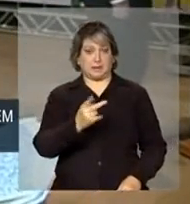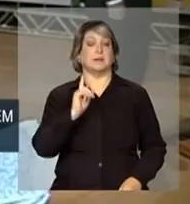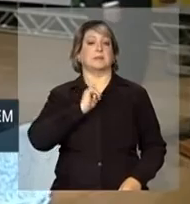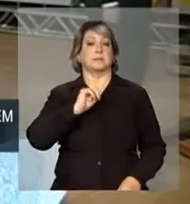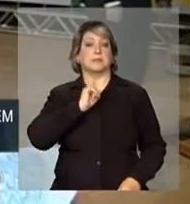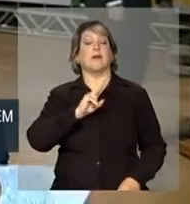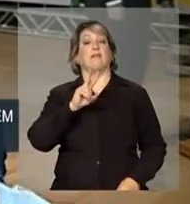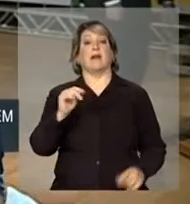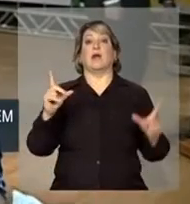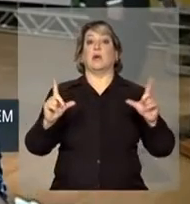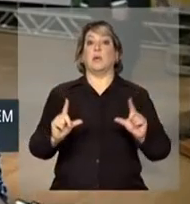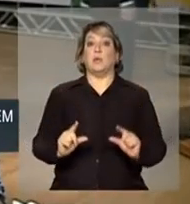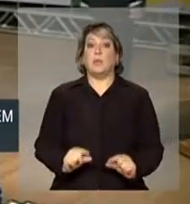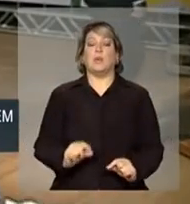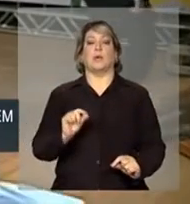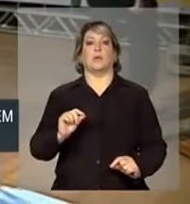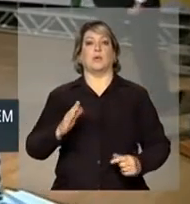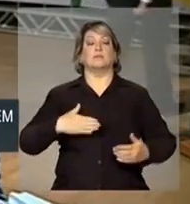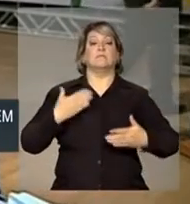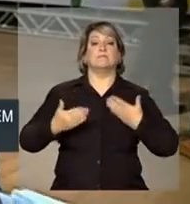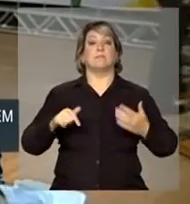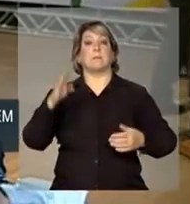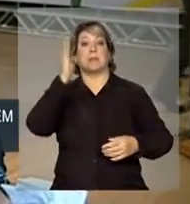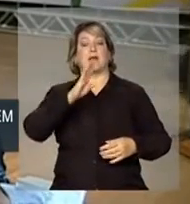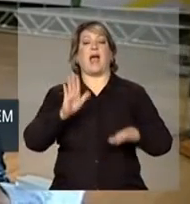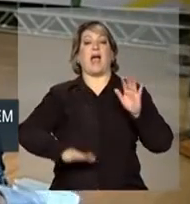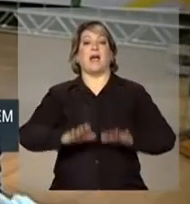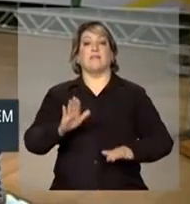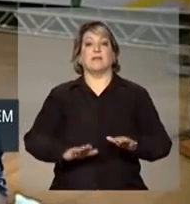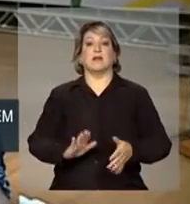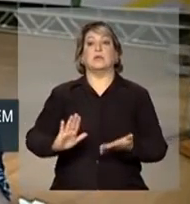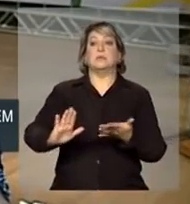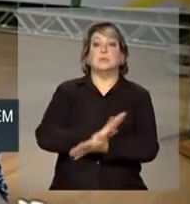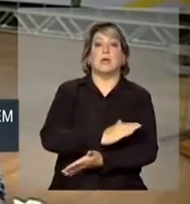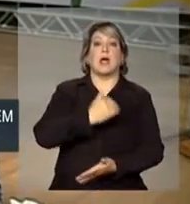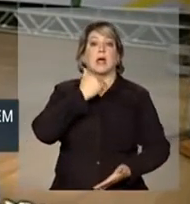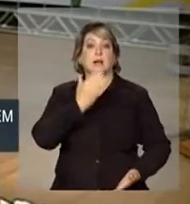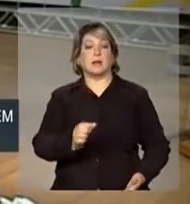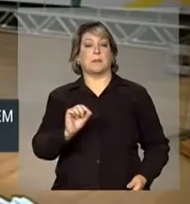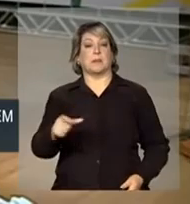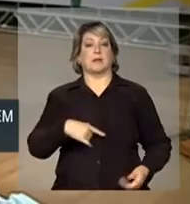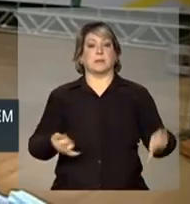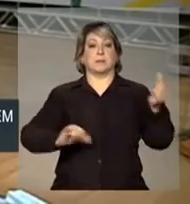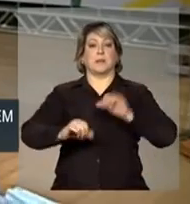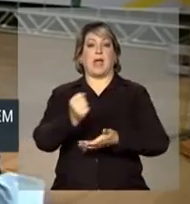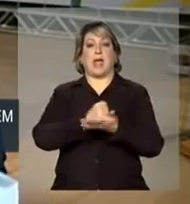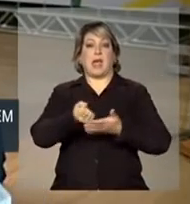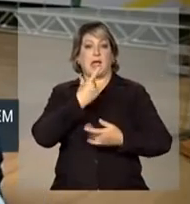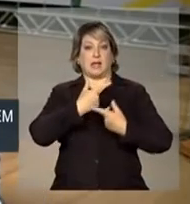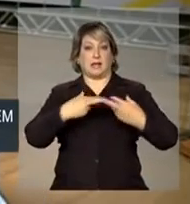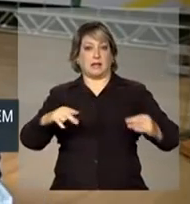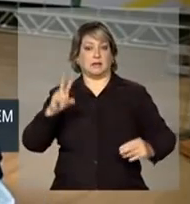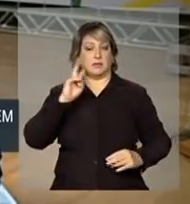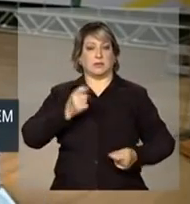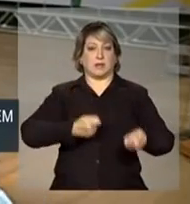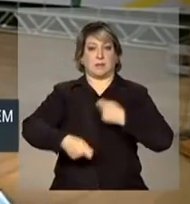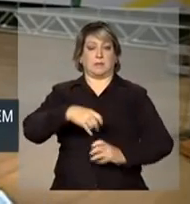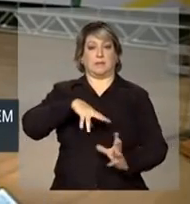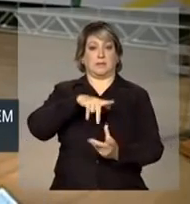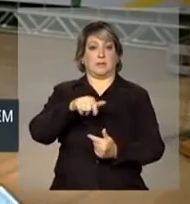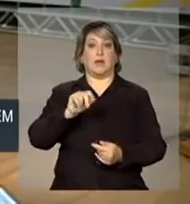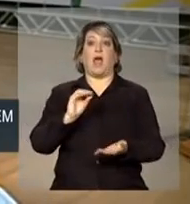vai diminuir a vulnerabilidade do Brasil em relação ao mercado internacional de medicamentos em caso de